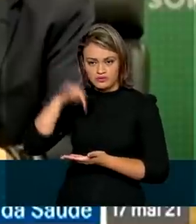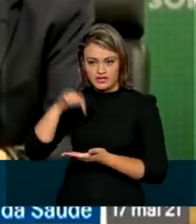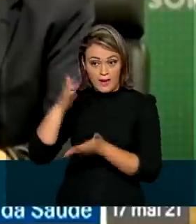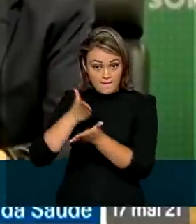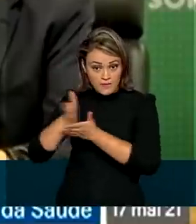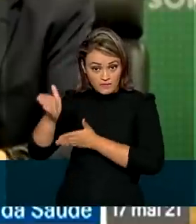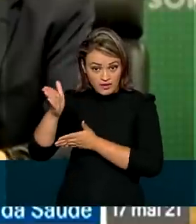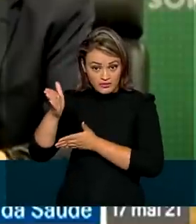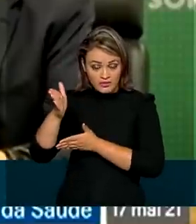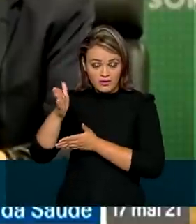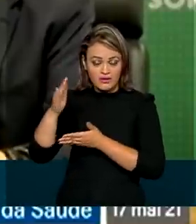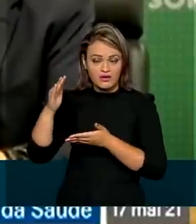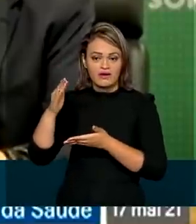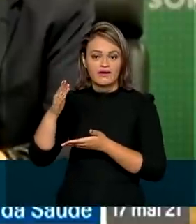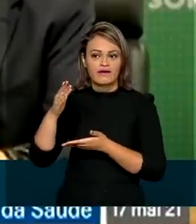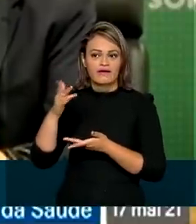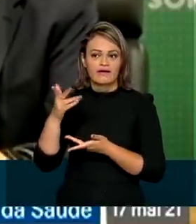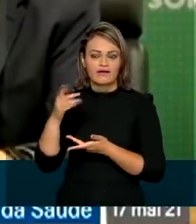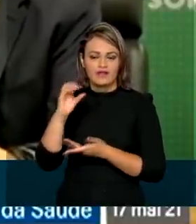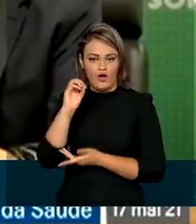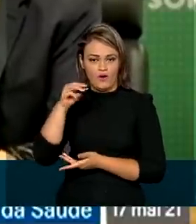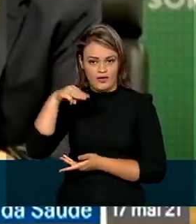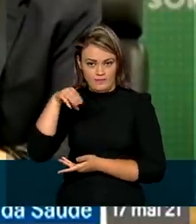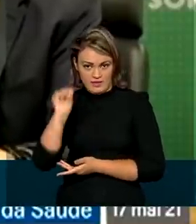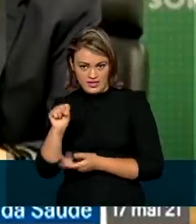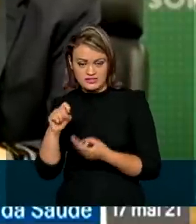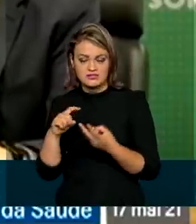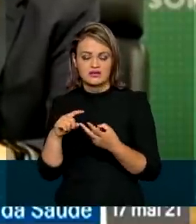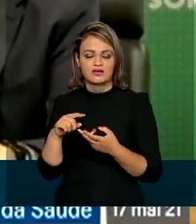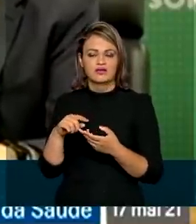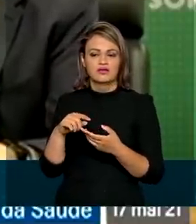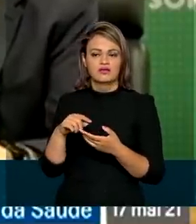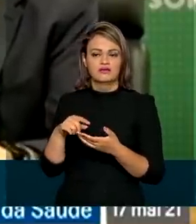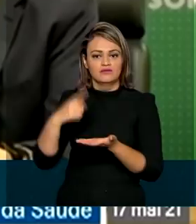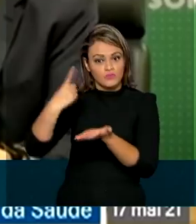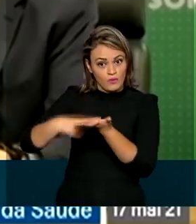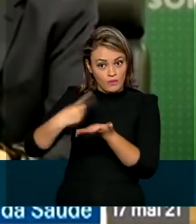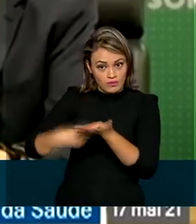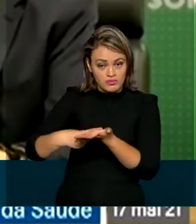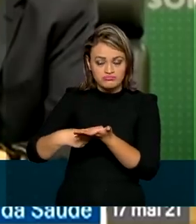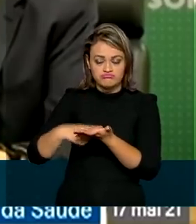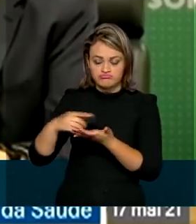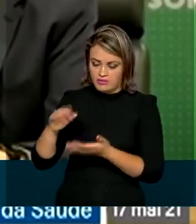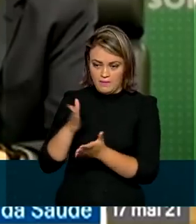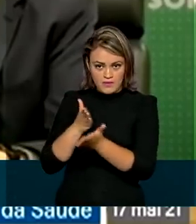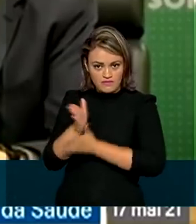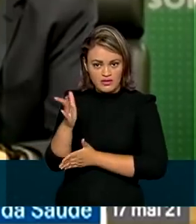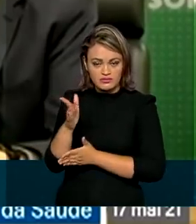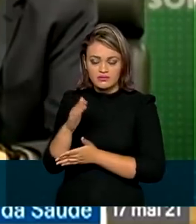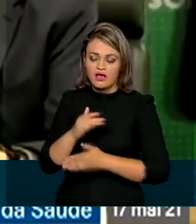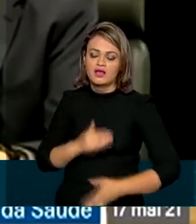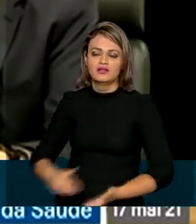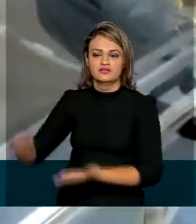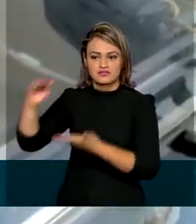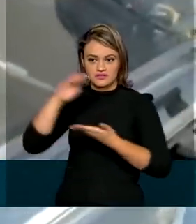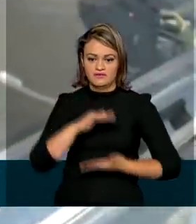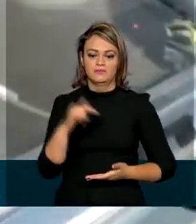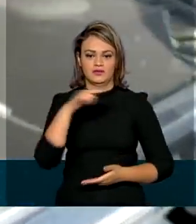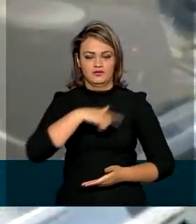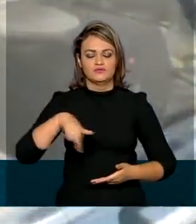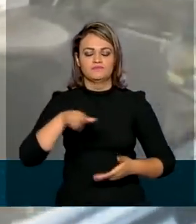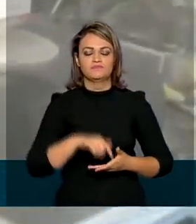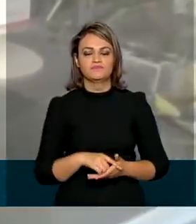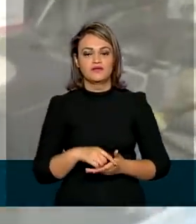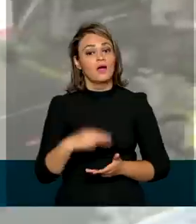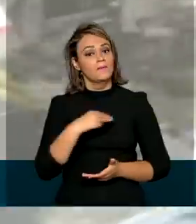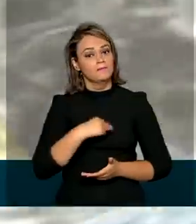aprovados na OMS pelo consórcio COVAX Facility, eles podem ser encaminhados ao país. Já o